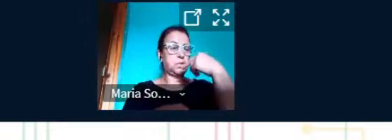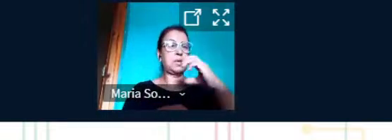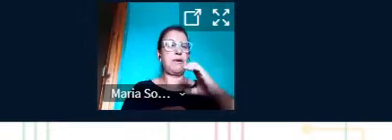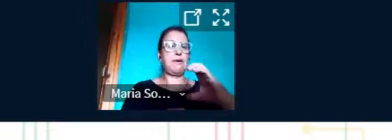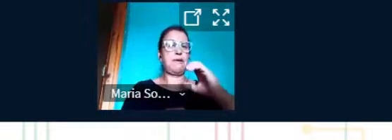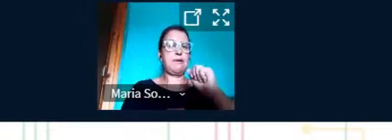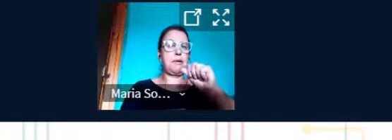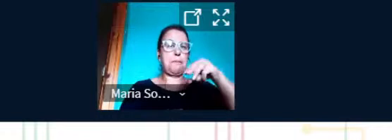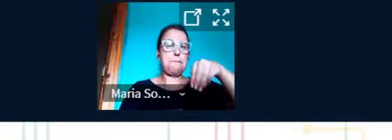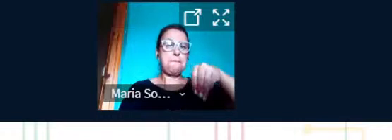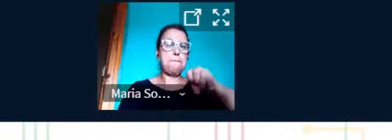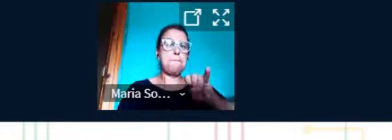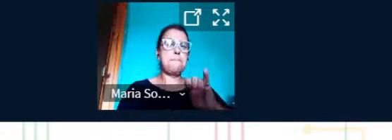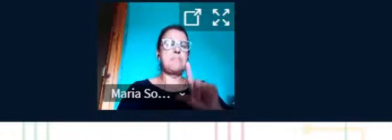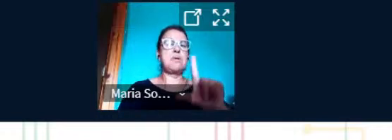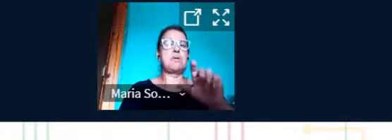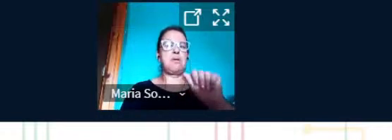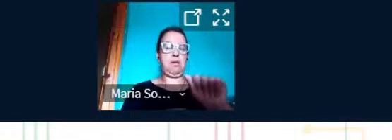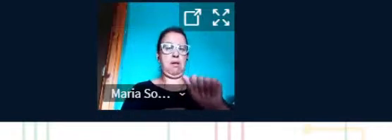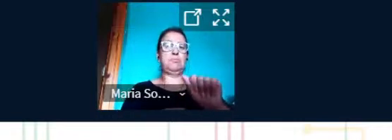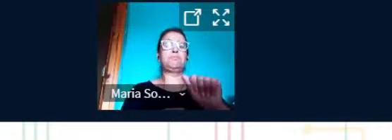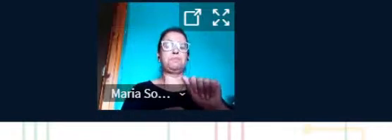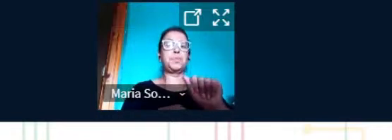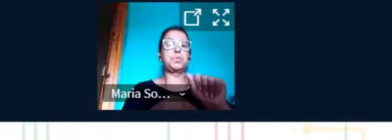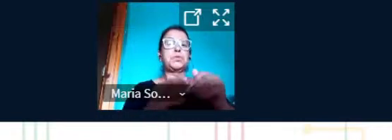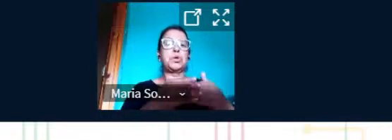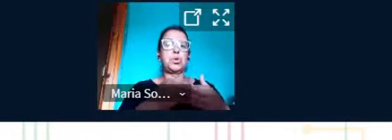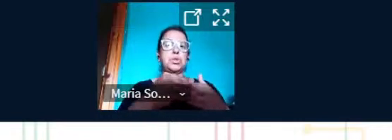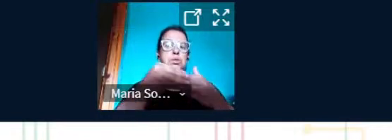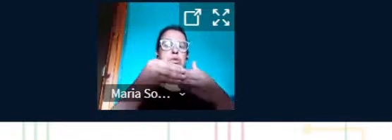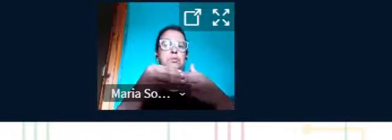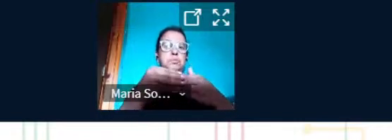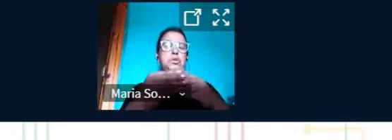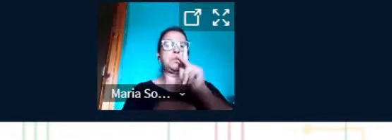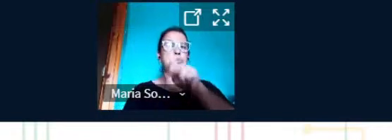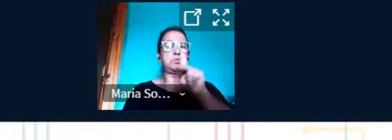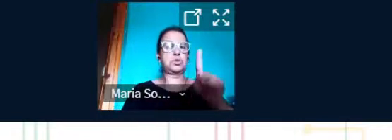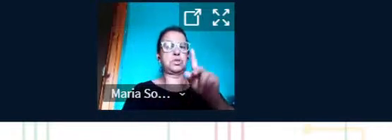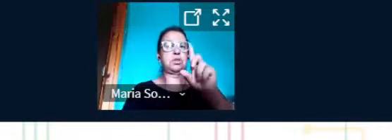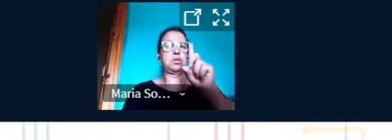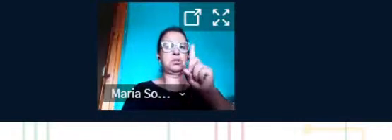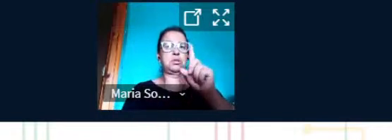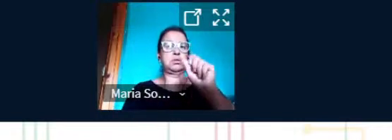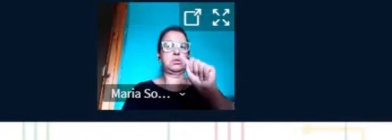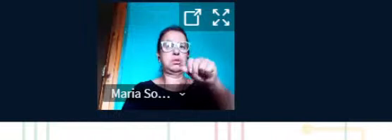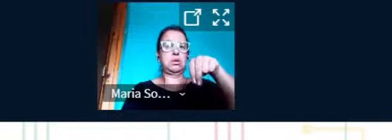Machado Pinto Guterres, sendo orientador, professor Dani Martins.